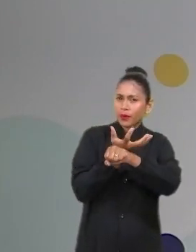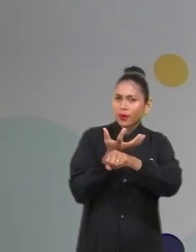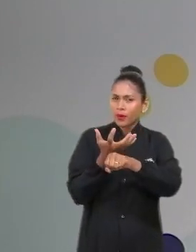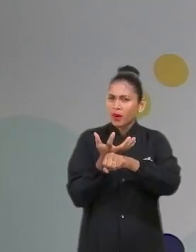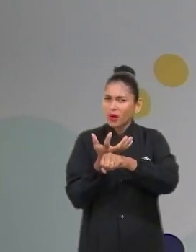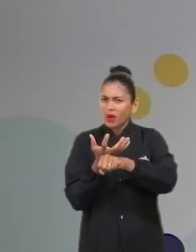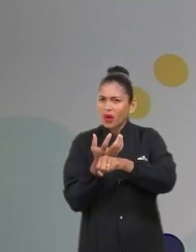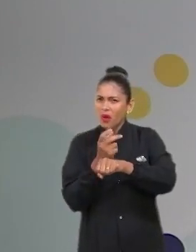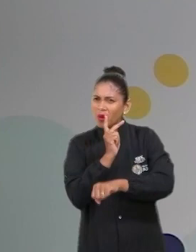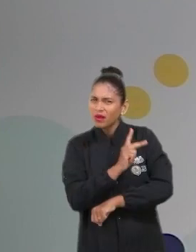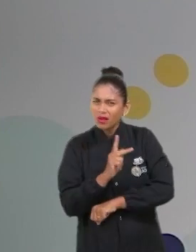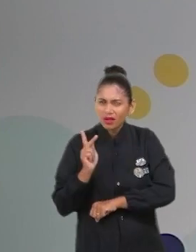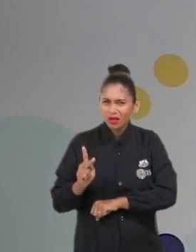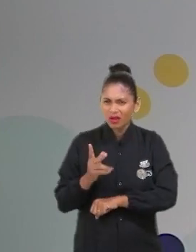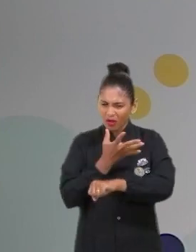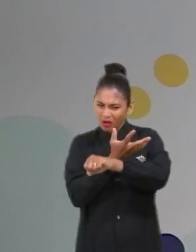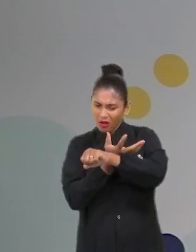plantas?